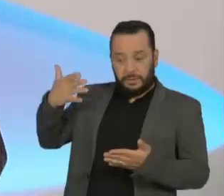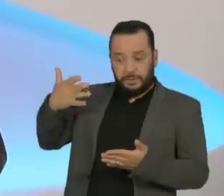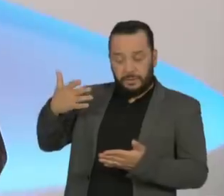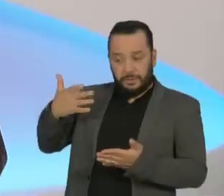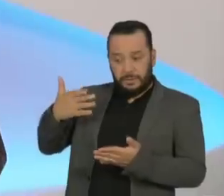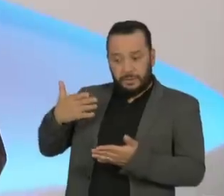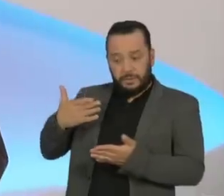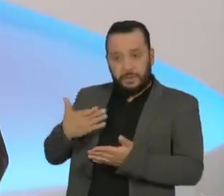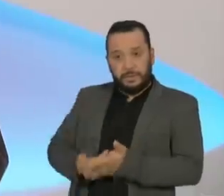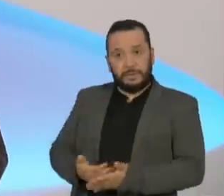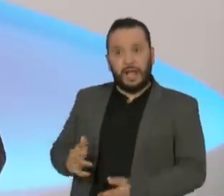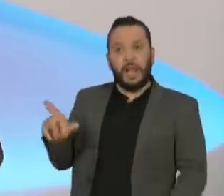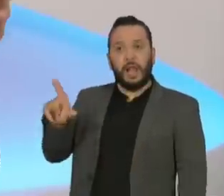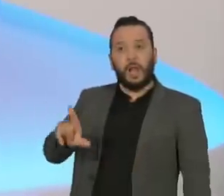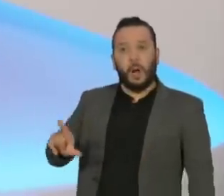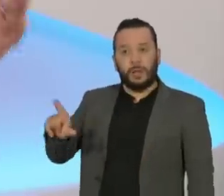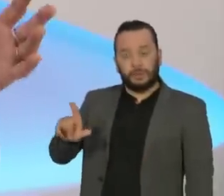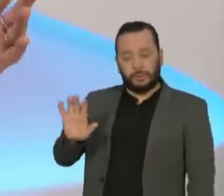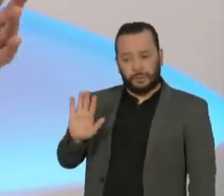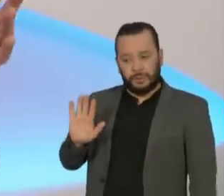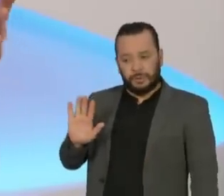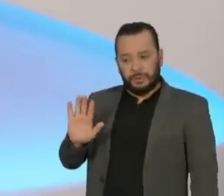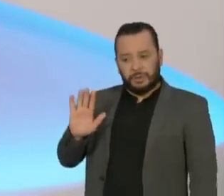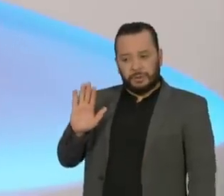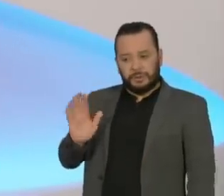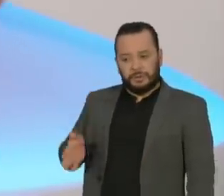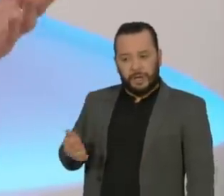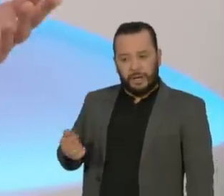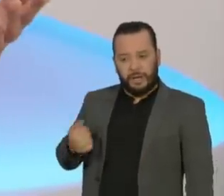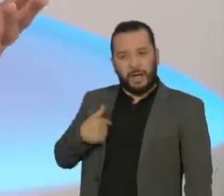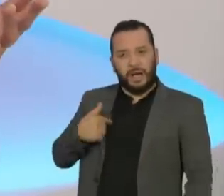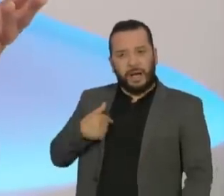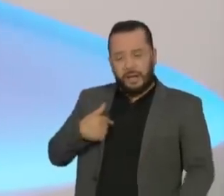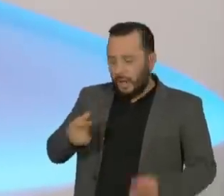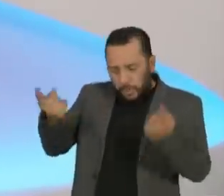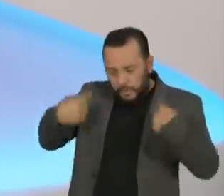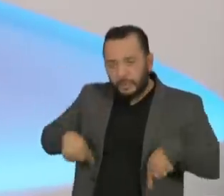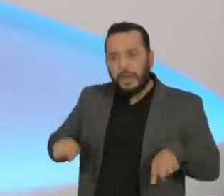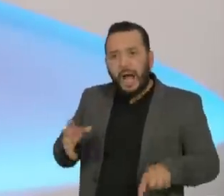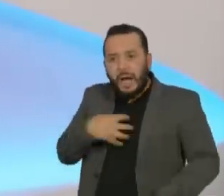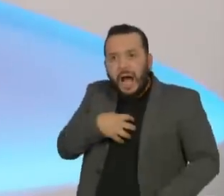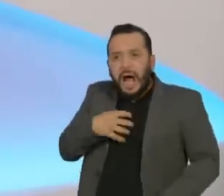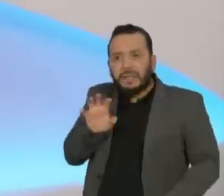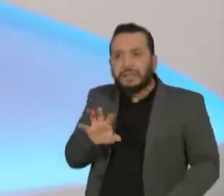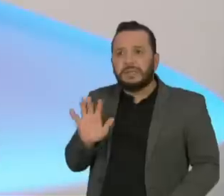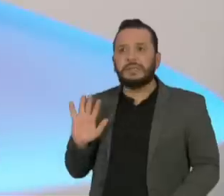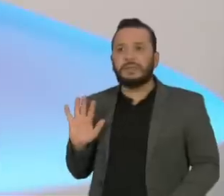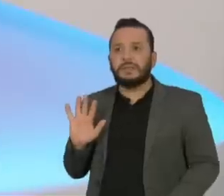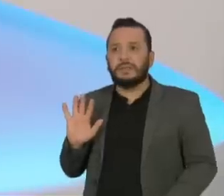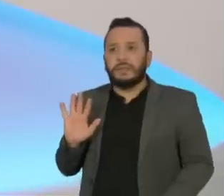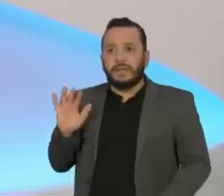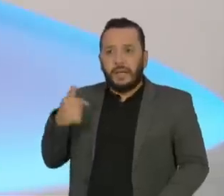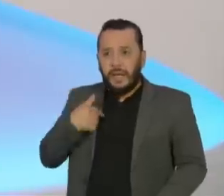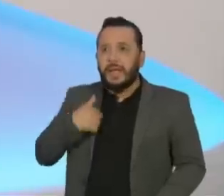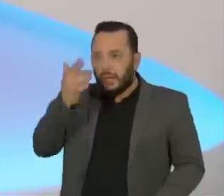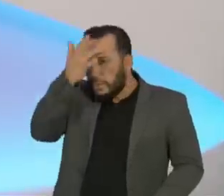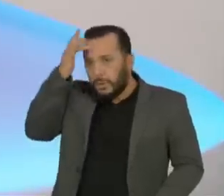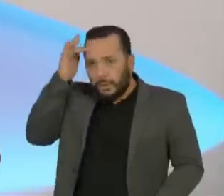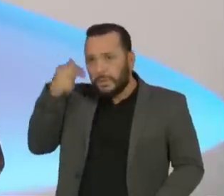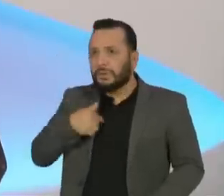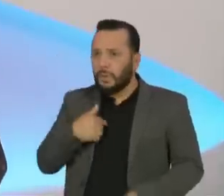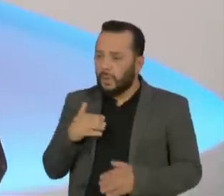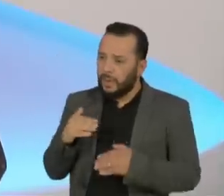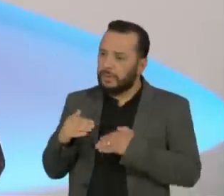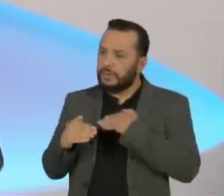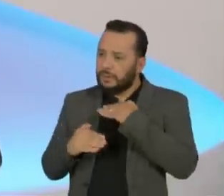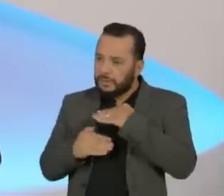Tenho um DNA muito traçado e muito característico, eu sou essa pessoa sempre. Eu acho que eu sou uma pessoa em progresso, acho que eu estou bem